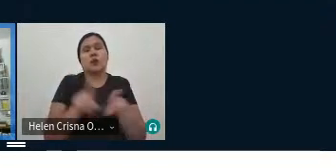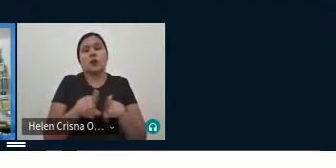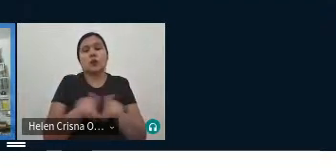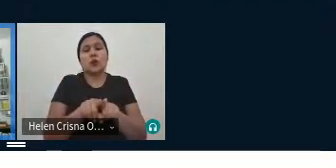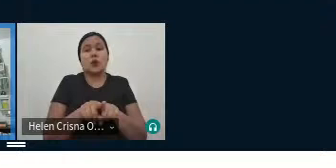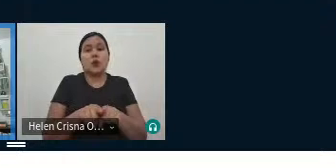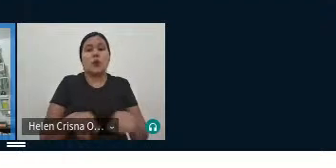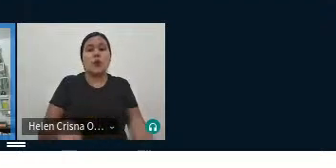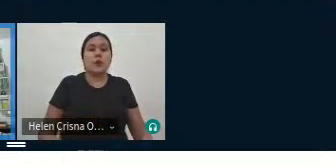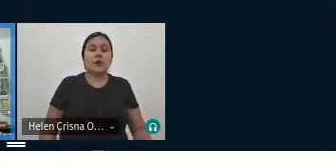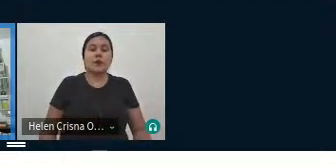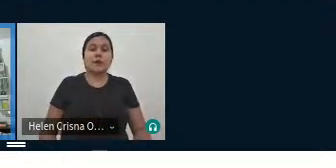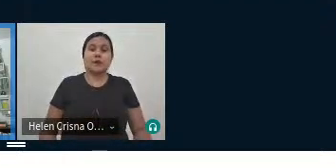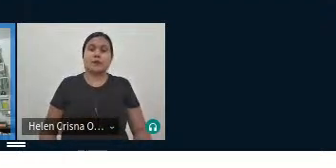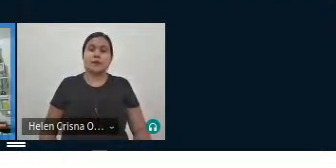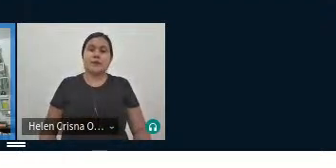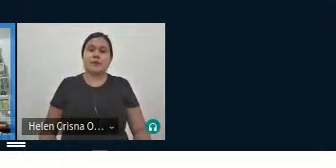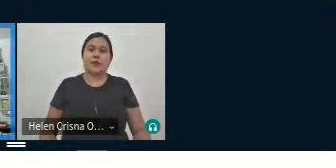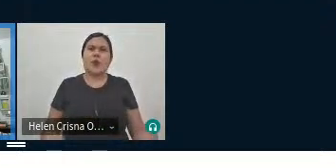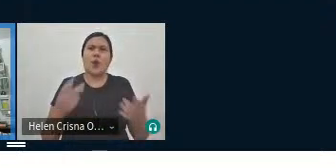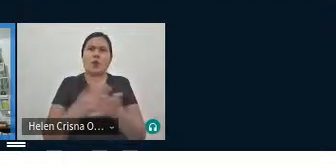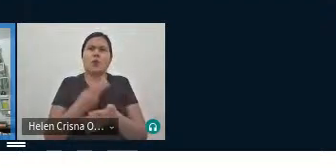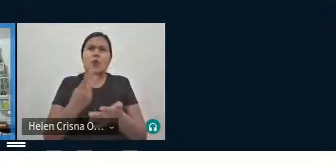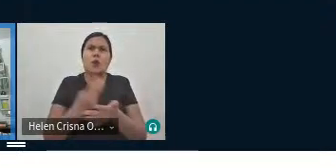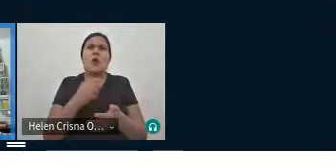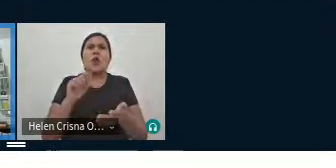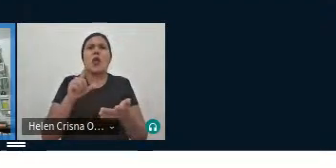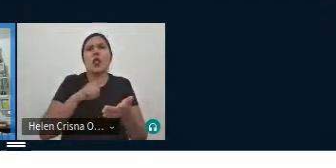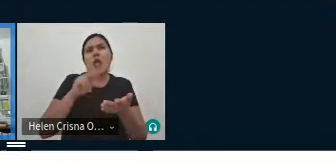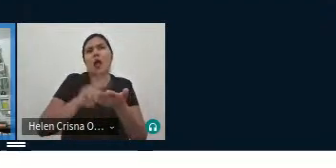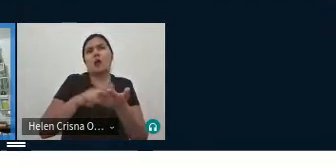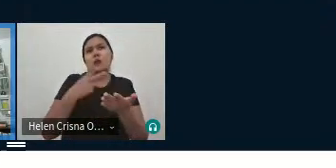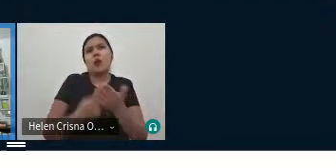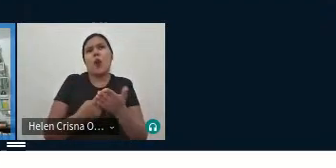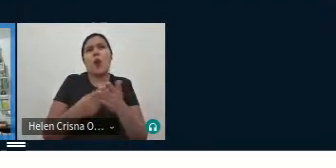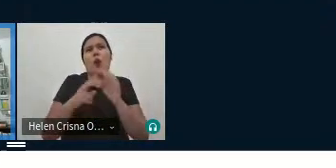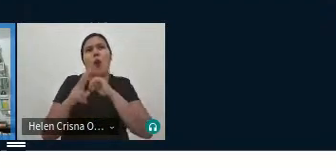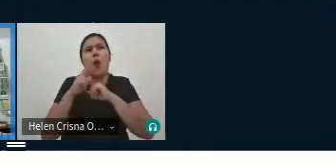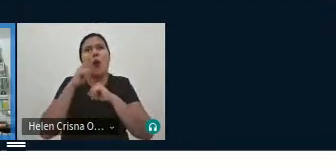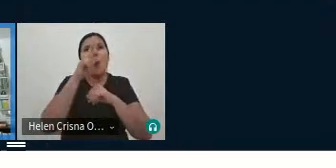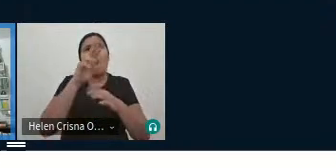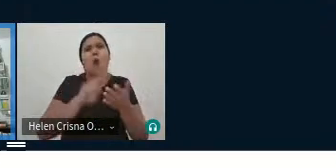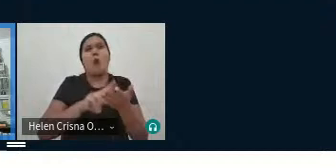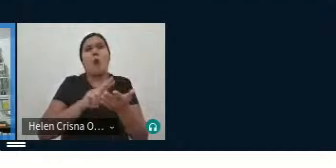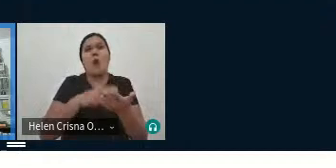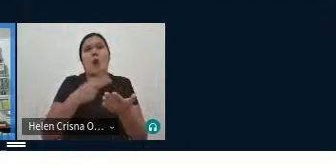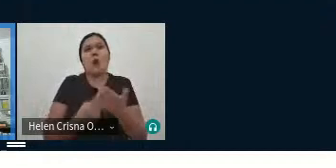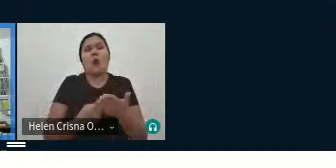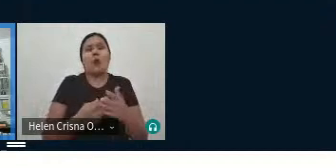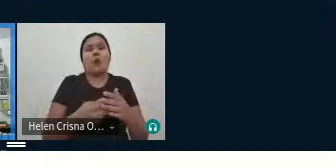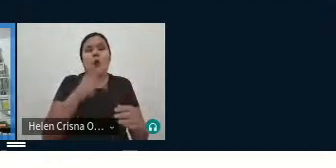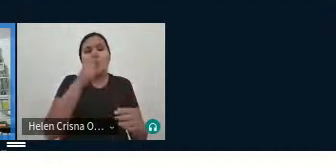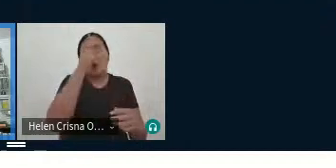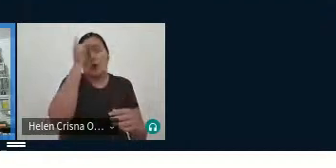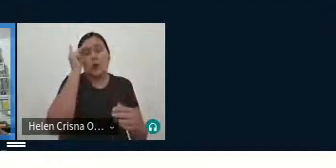talvez as falhas caindo permaneceram nessa tradução, apesar de todo o esforço do tradutor, né, então,